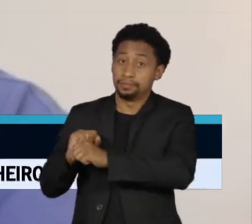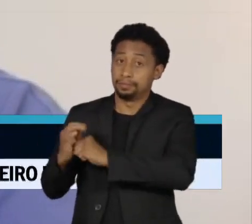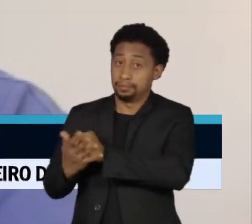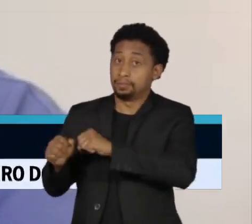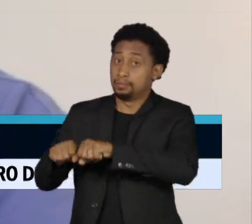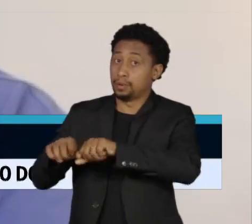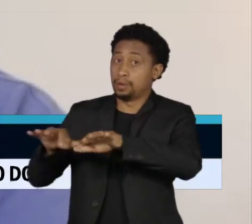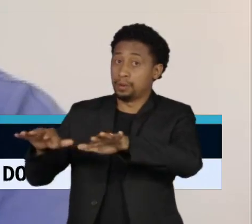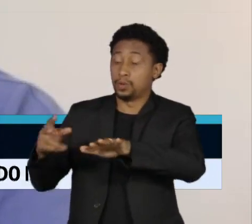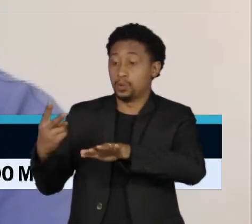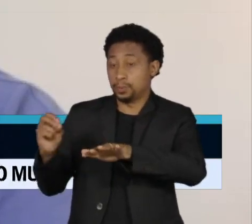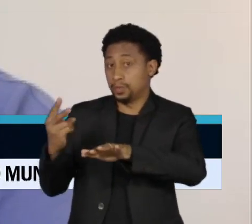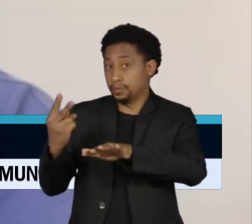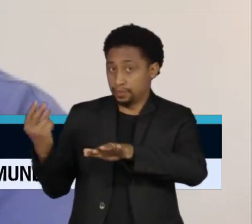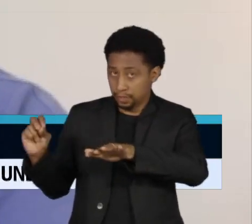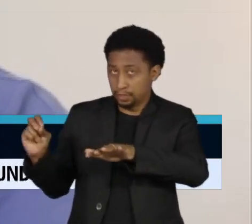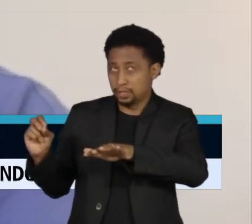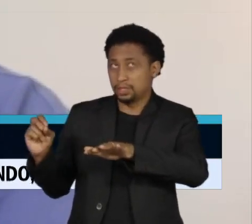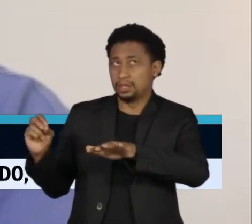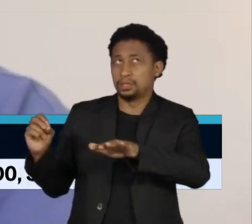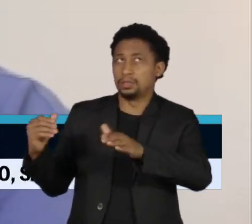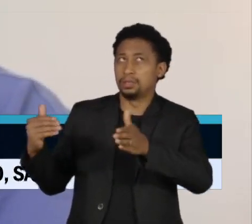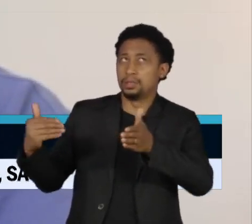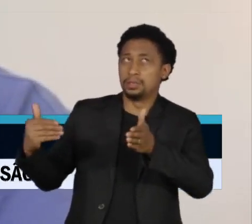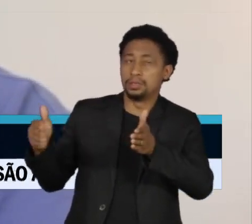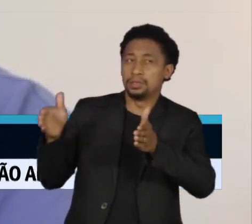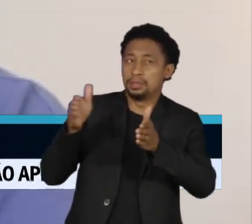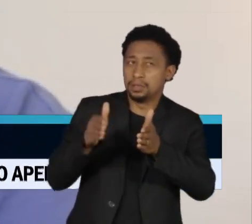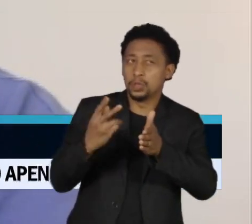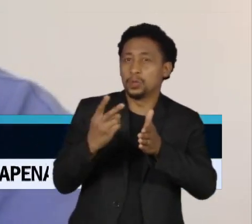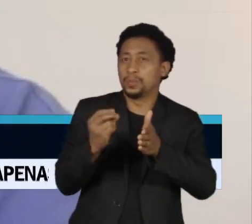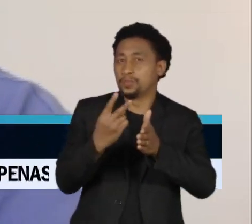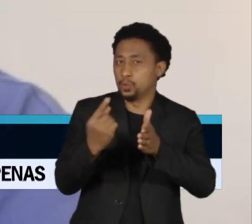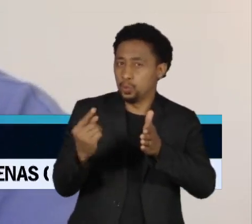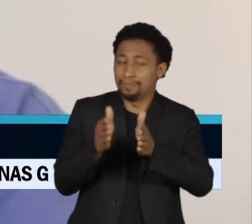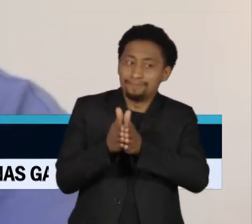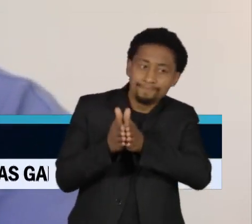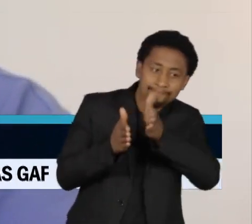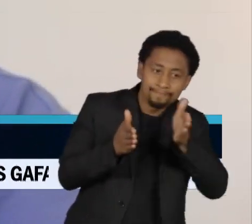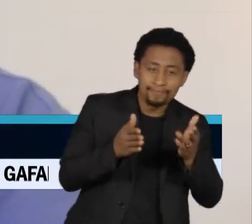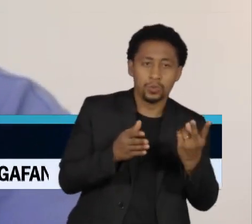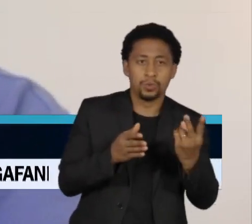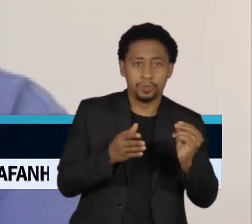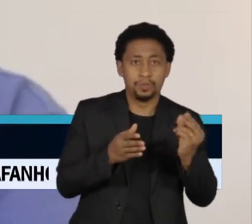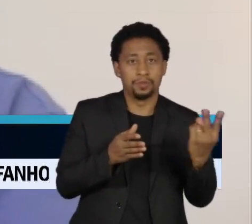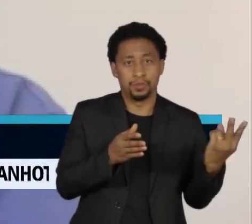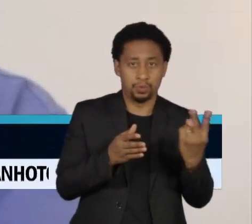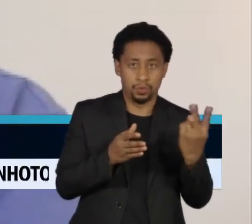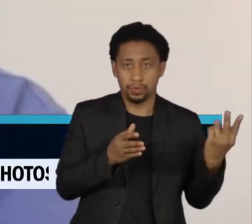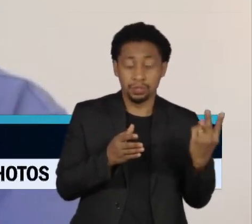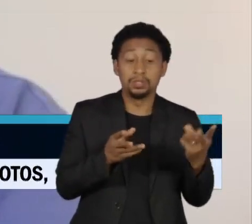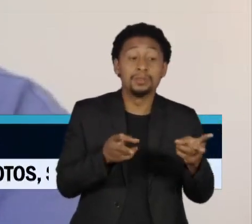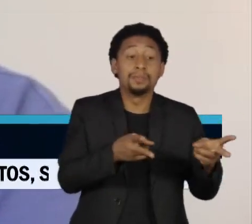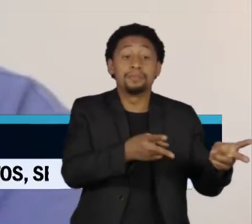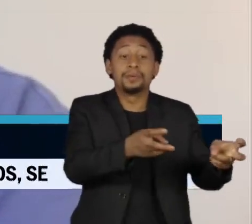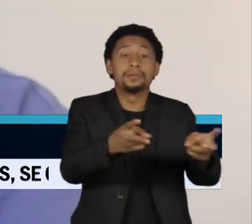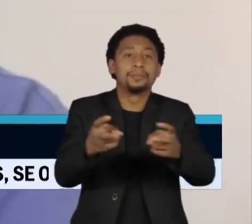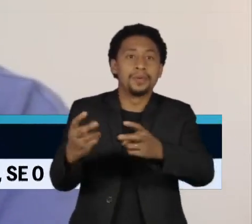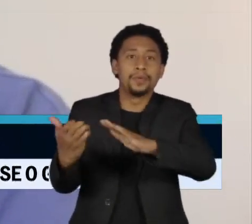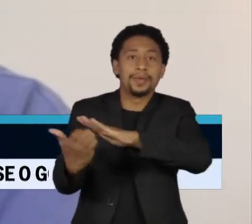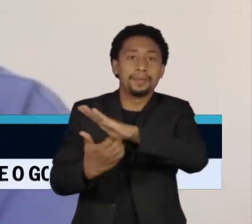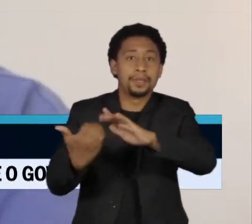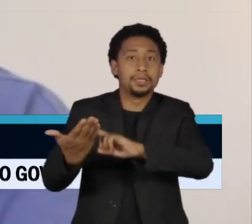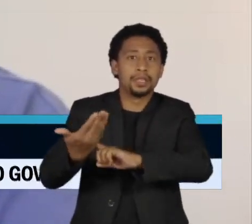2021 e metade de 2022, a gente teve uma expansão muito grande do segmento de Big Techs